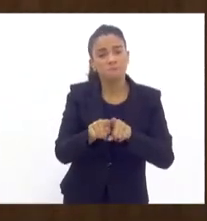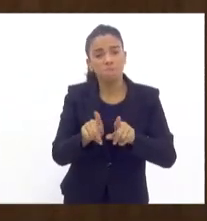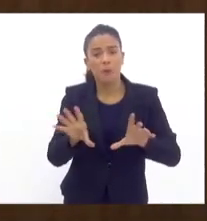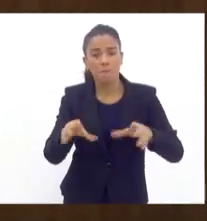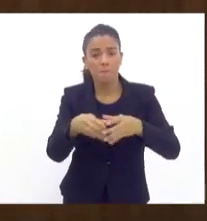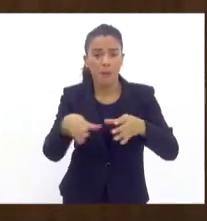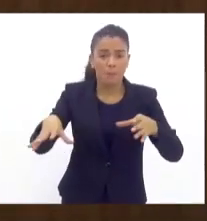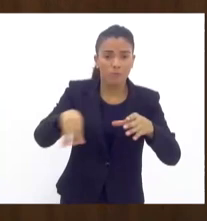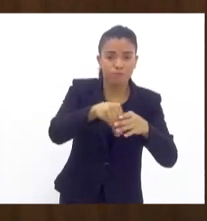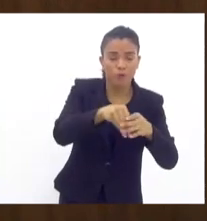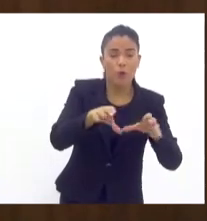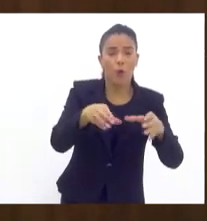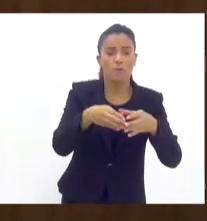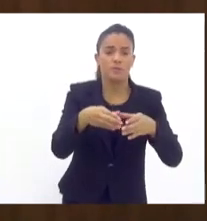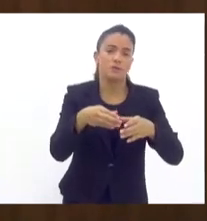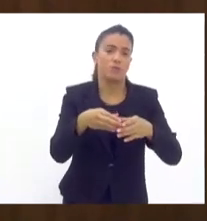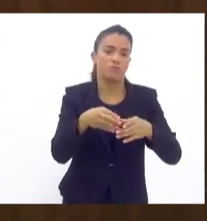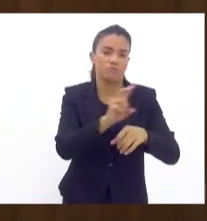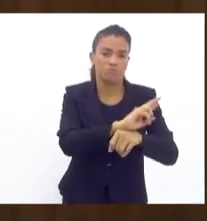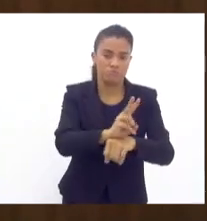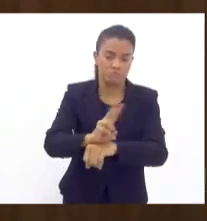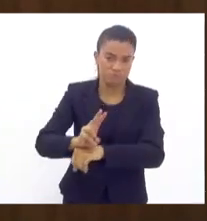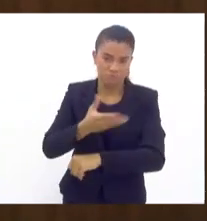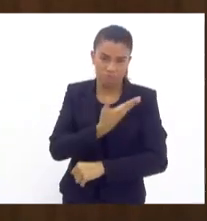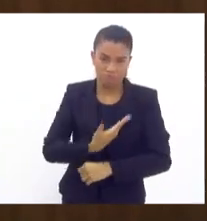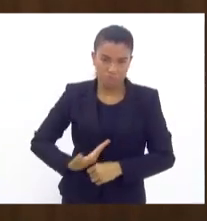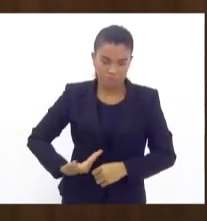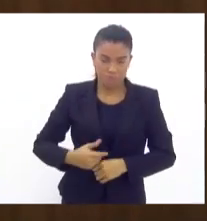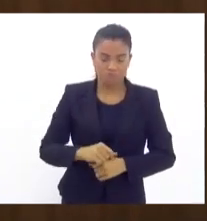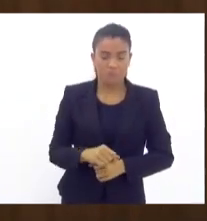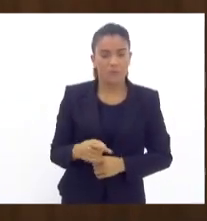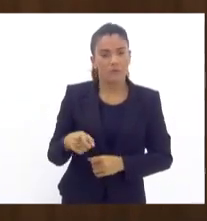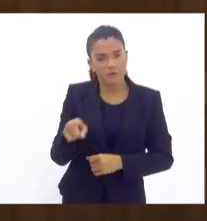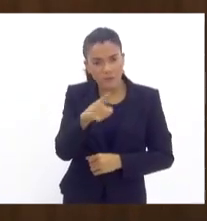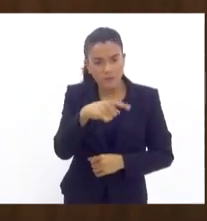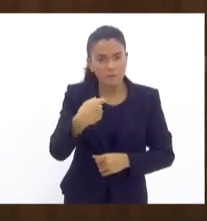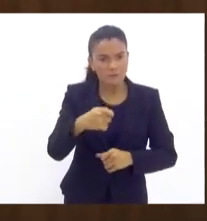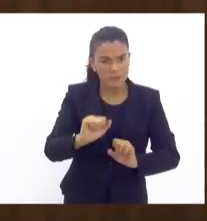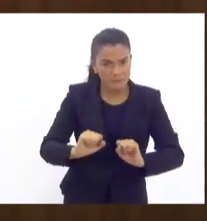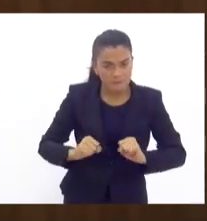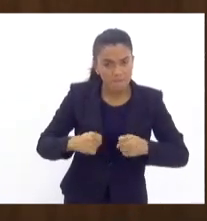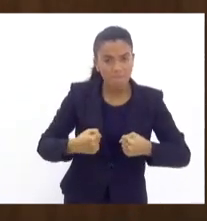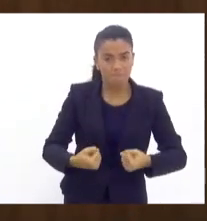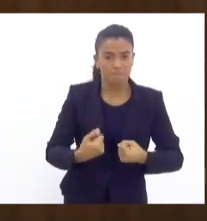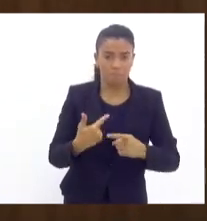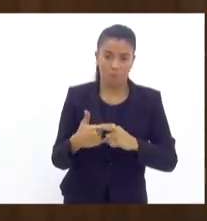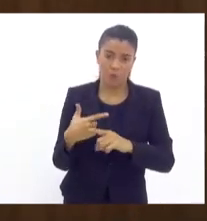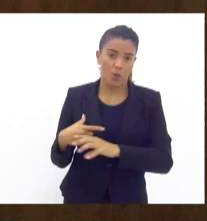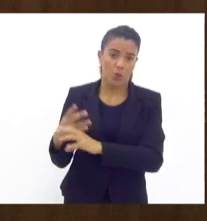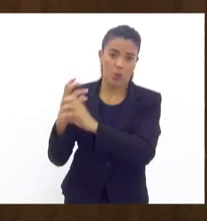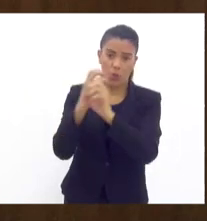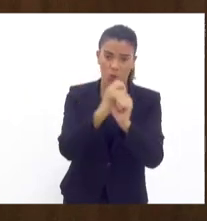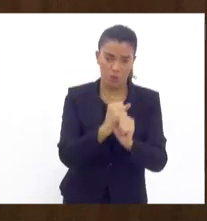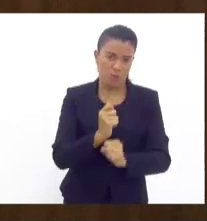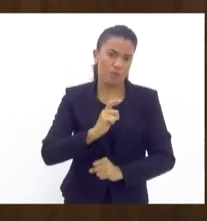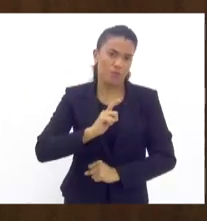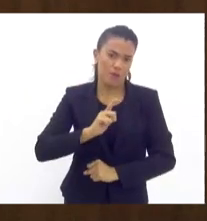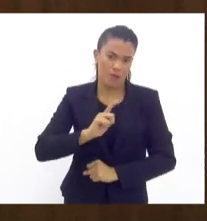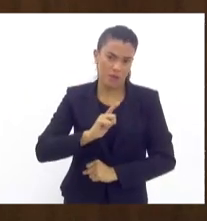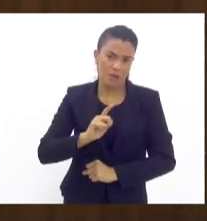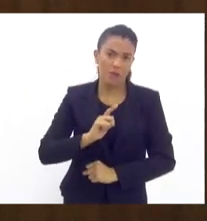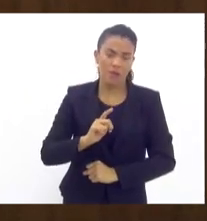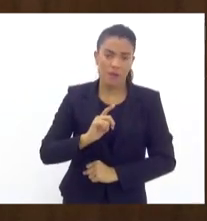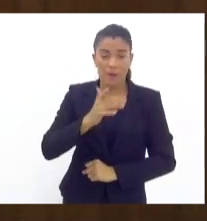pública, devem se debluçar, porque os números estão aí, as pessoas estão cada vez